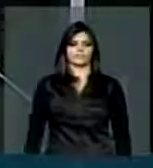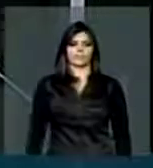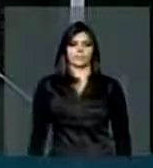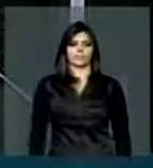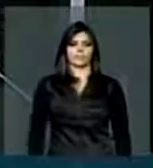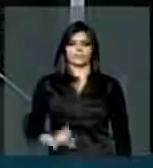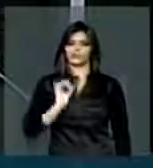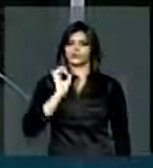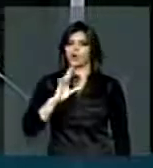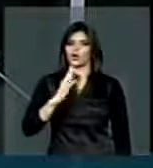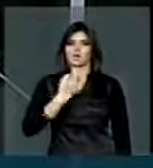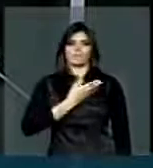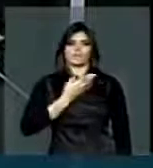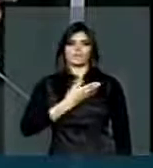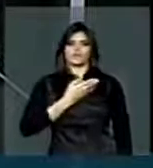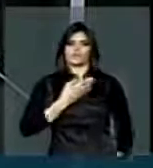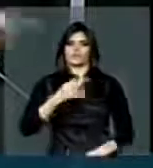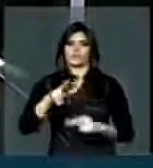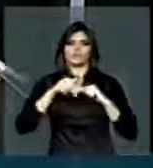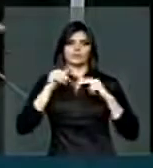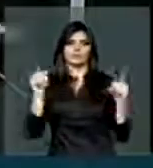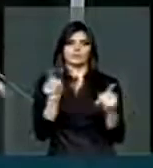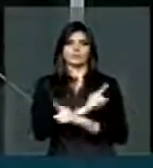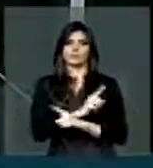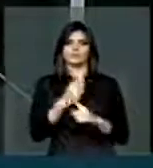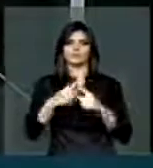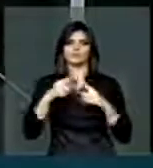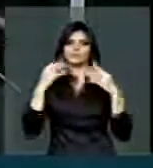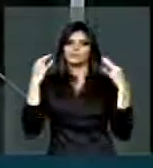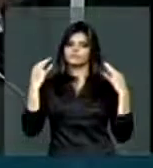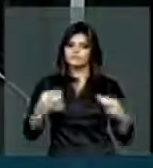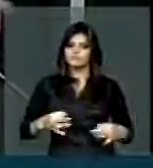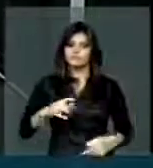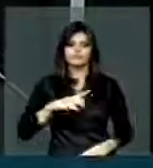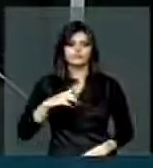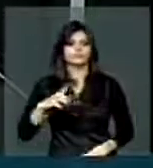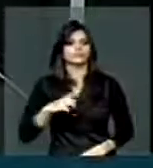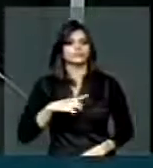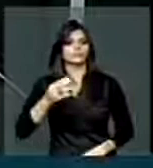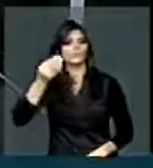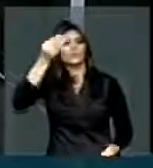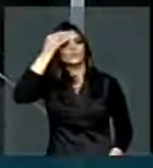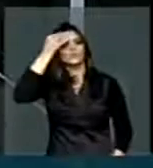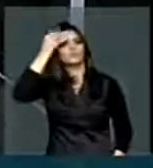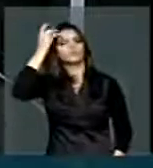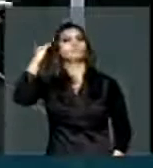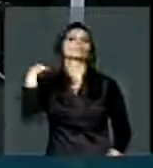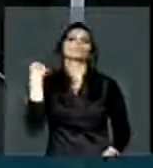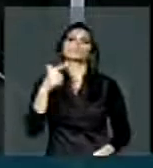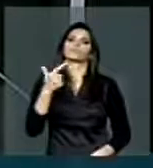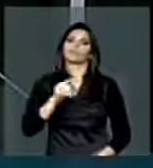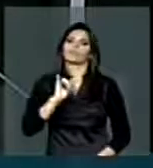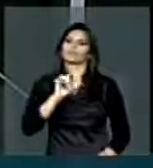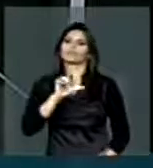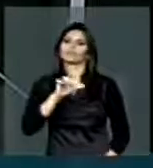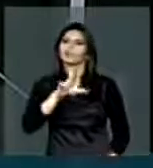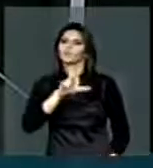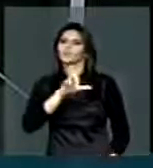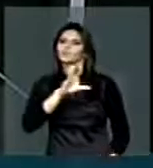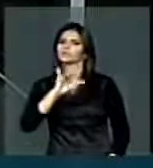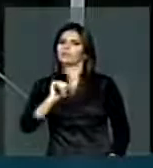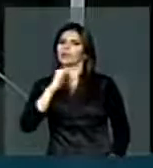seja meu amigo, não. É porque eu tenho certeza que ele não é culpado daquilo que o Isalci está dizendo.